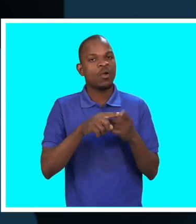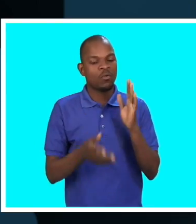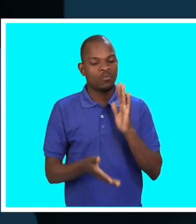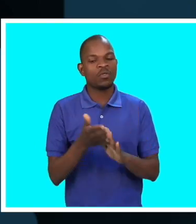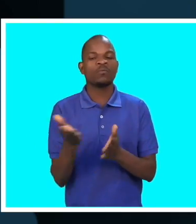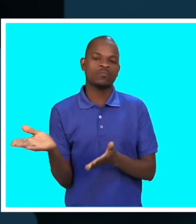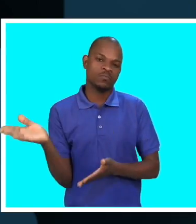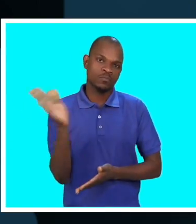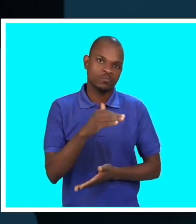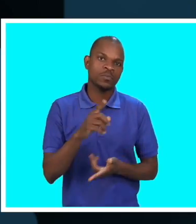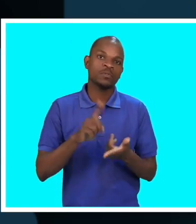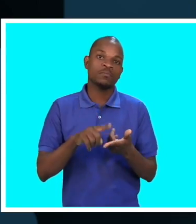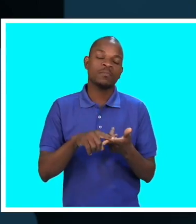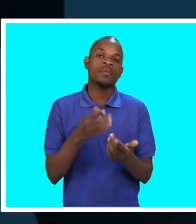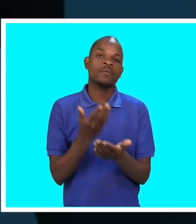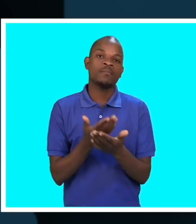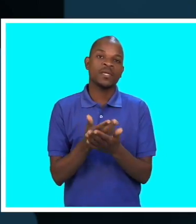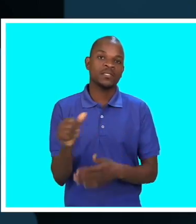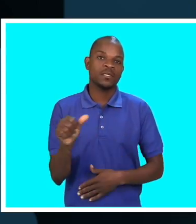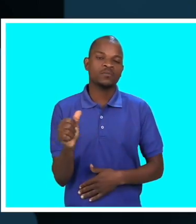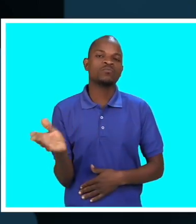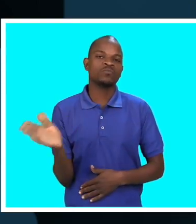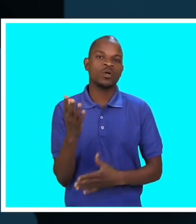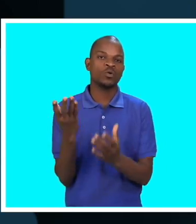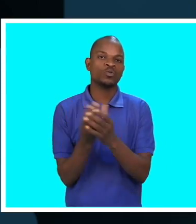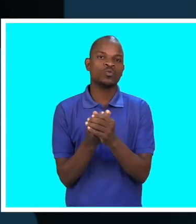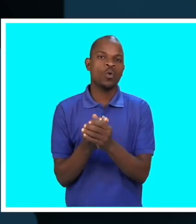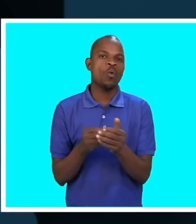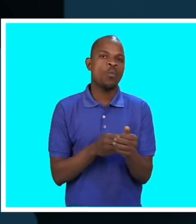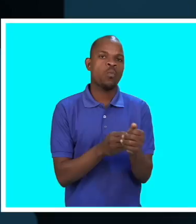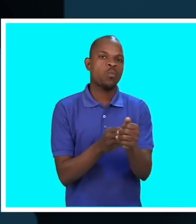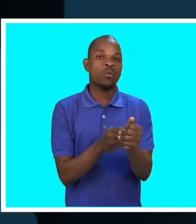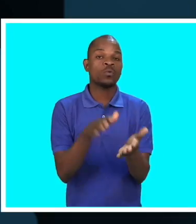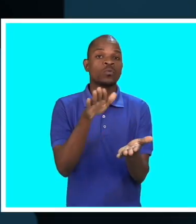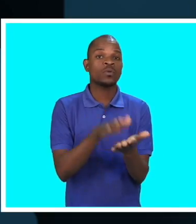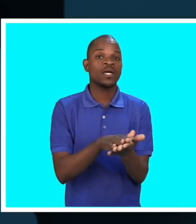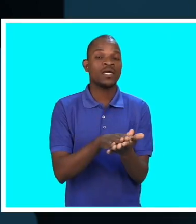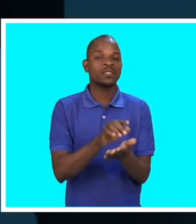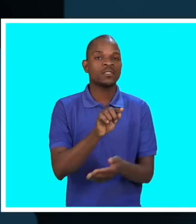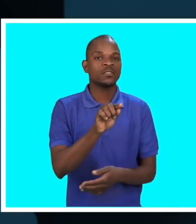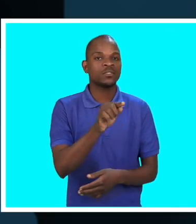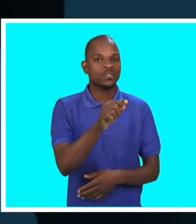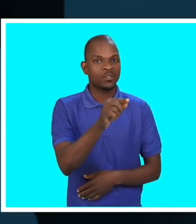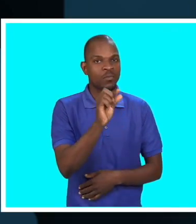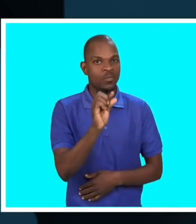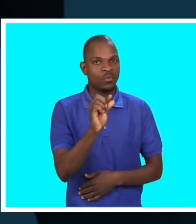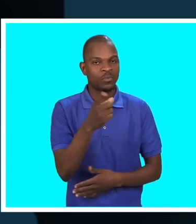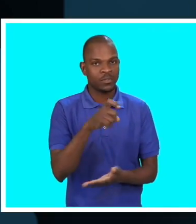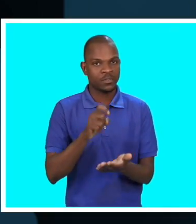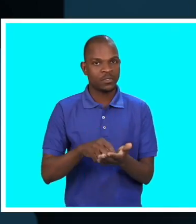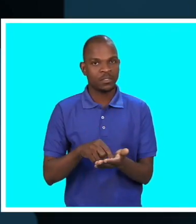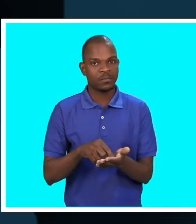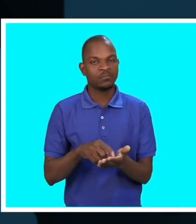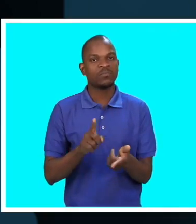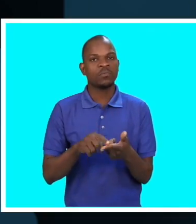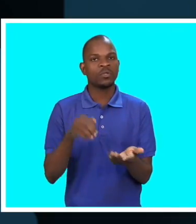Eles convidam ou pedem serviços de táxi, levam para uma zona um bocado distante da cidade. Quando chegam lá,